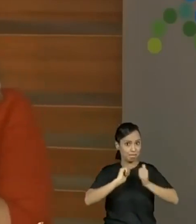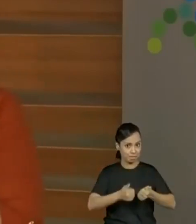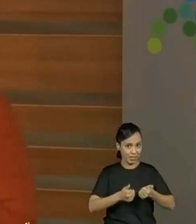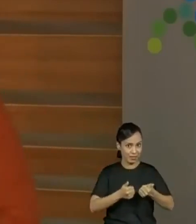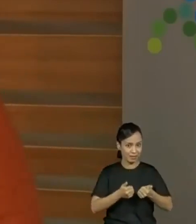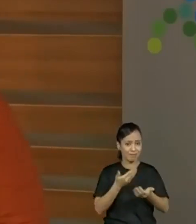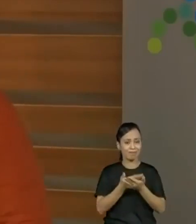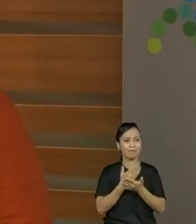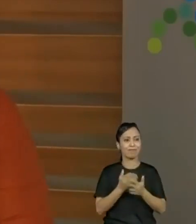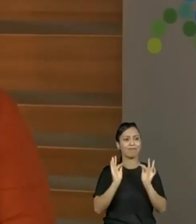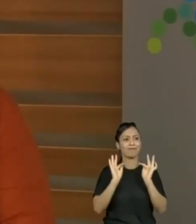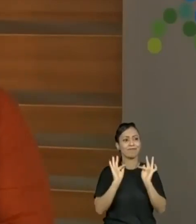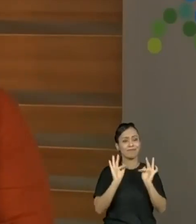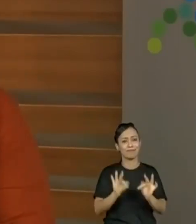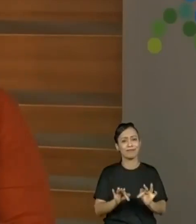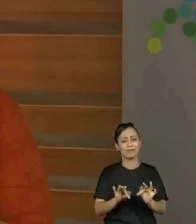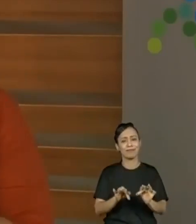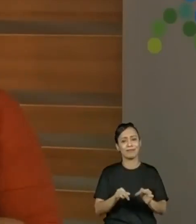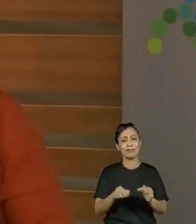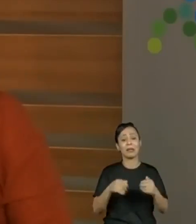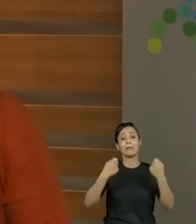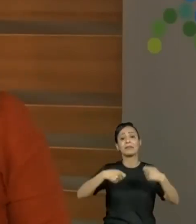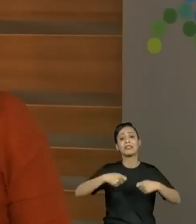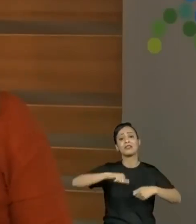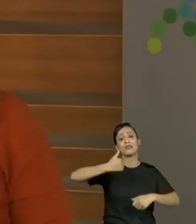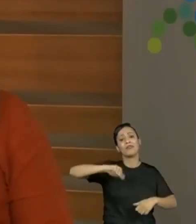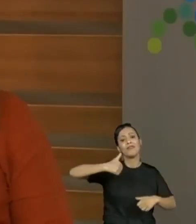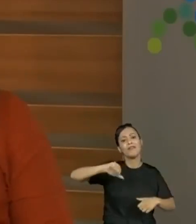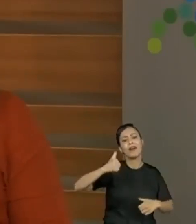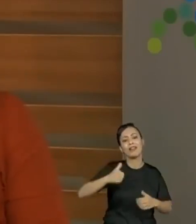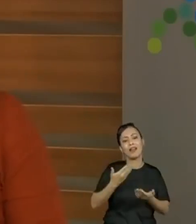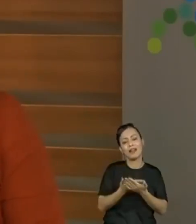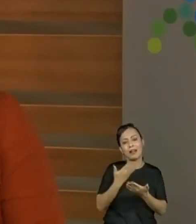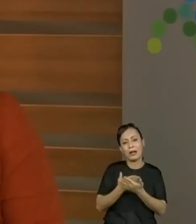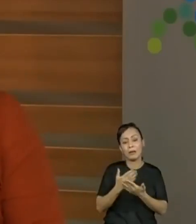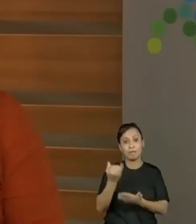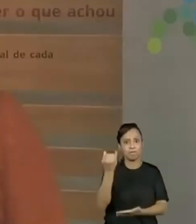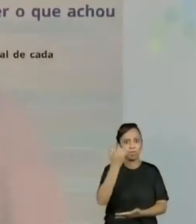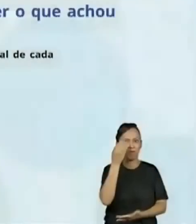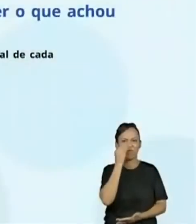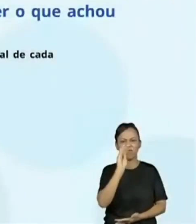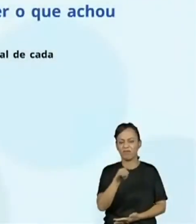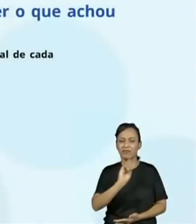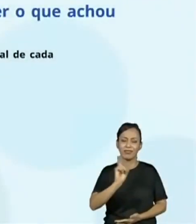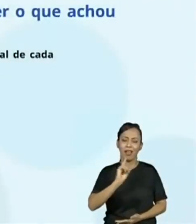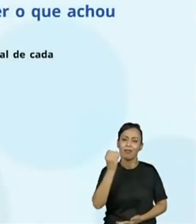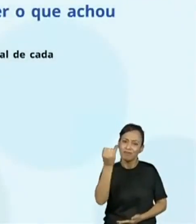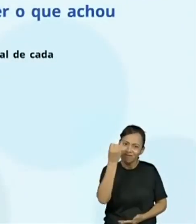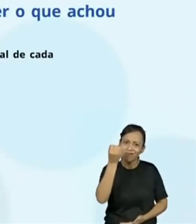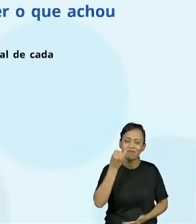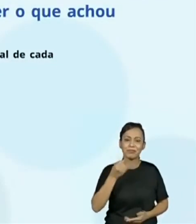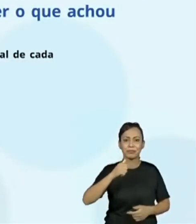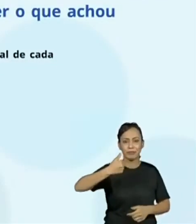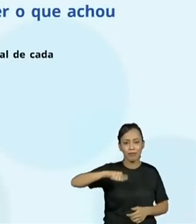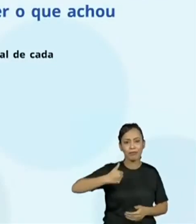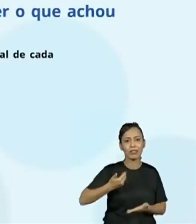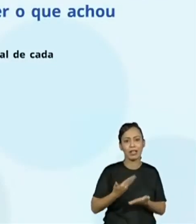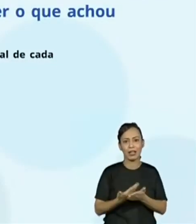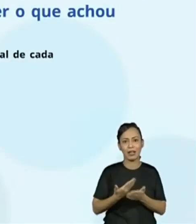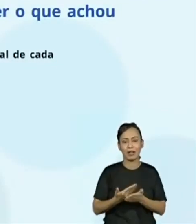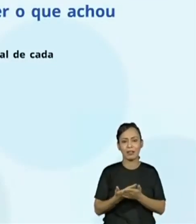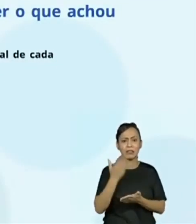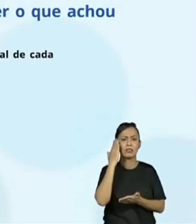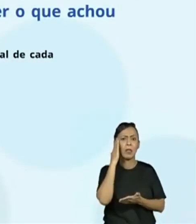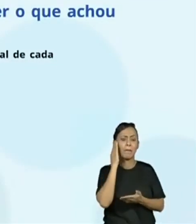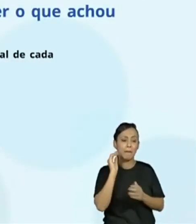Turminha, nossa aula está acabando. Preciso que vocês avaliem a nossa aula. Isso é muito importante. Professores, pais, responsáveis, para que a gente